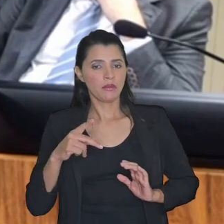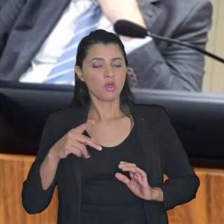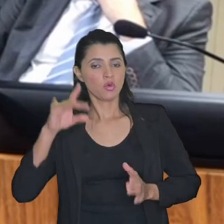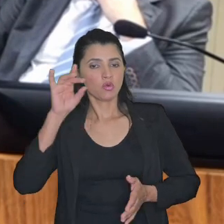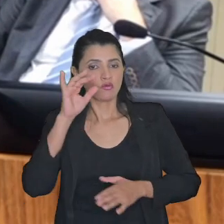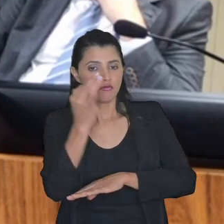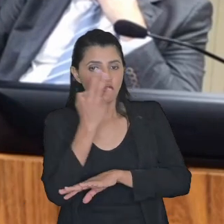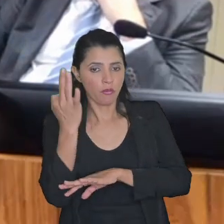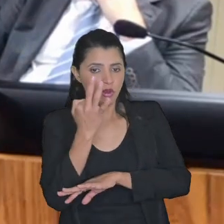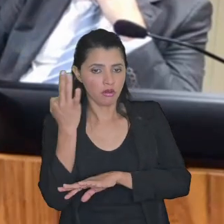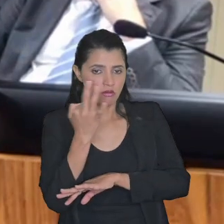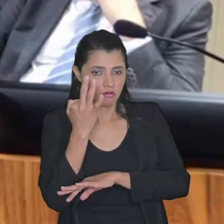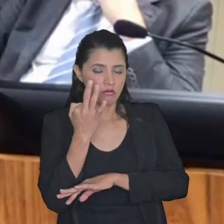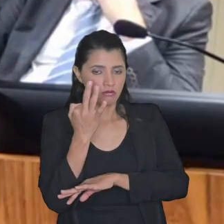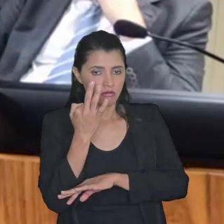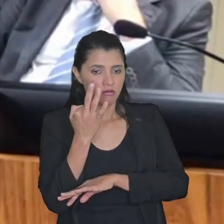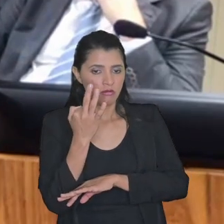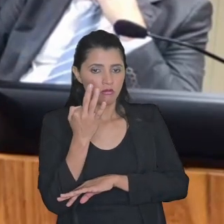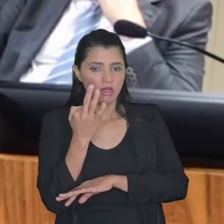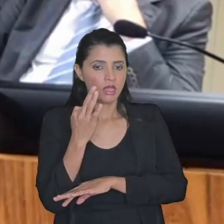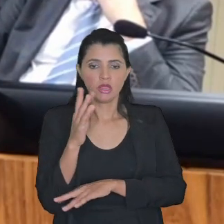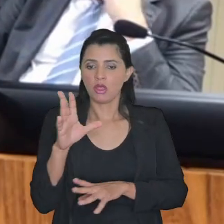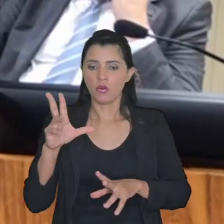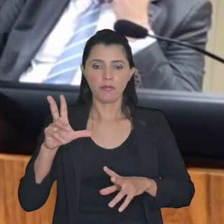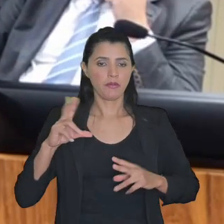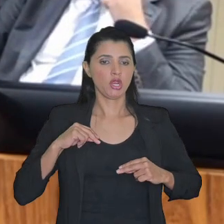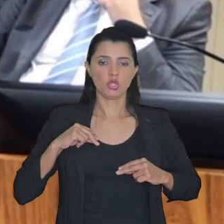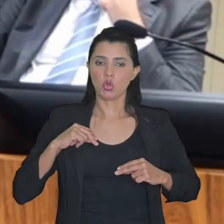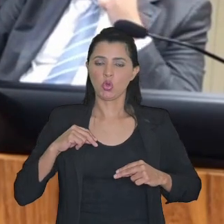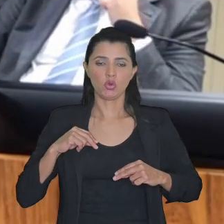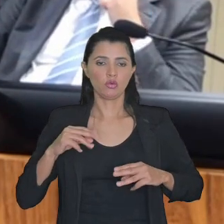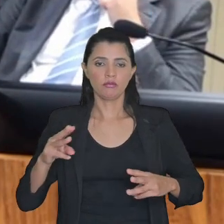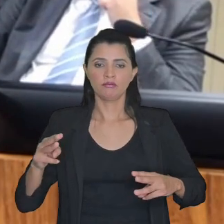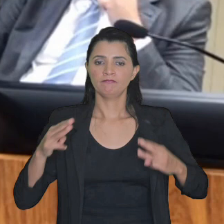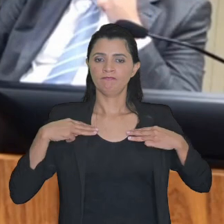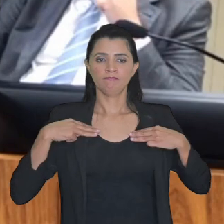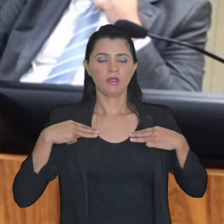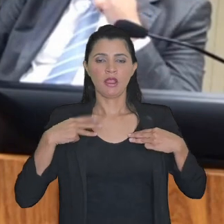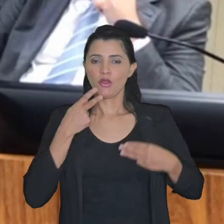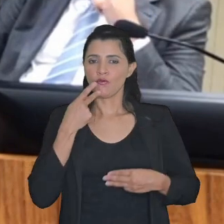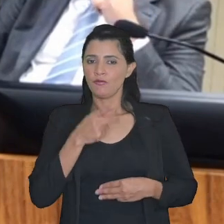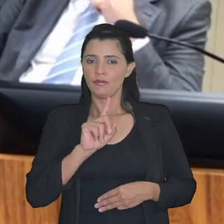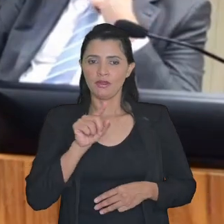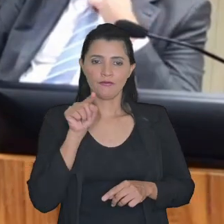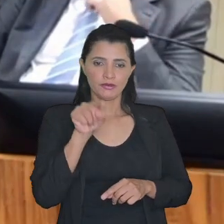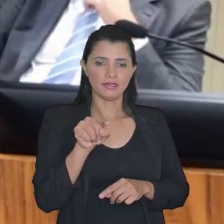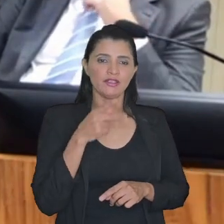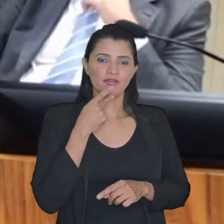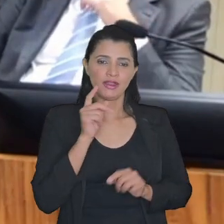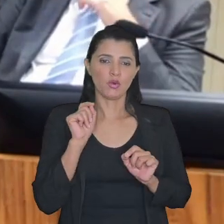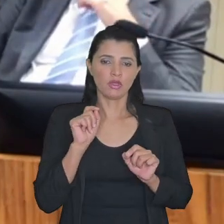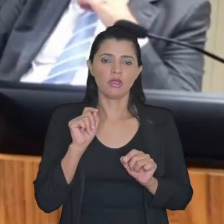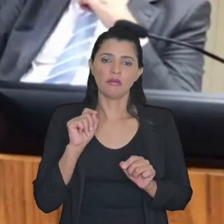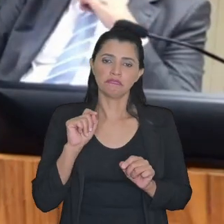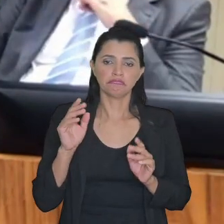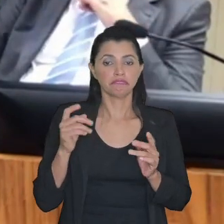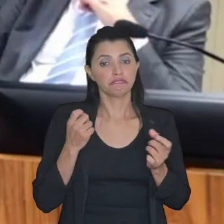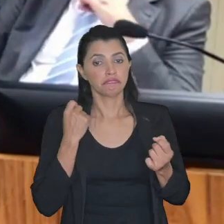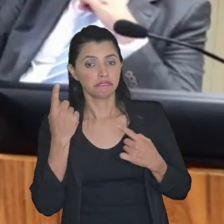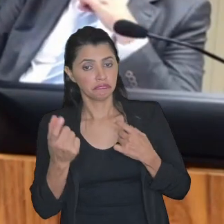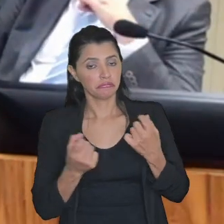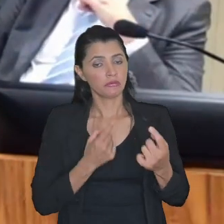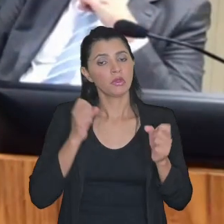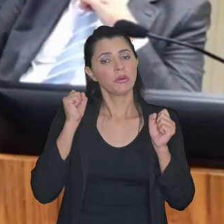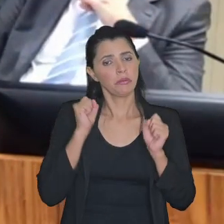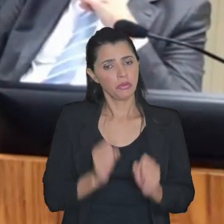formal e não meritório agora eu não vou negar aqui para os senhores que eventualmente nós